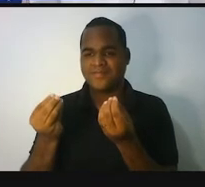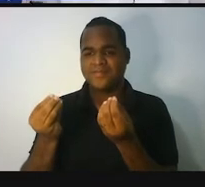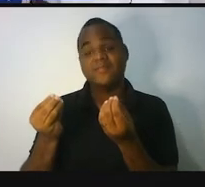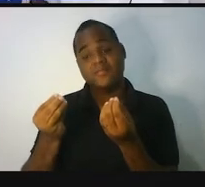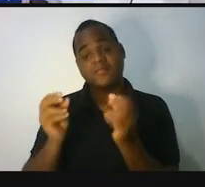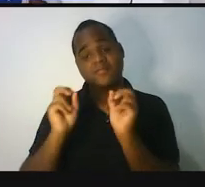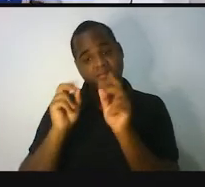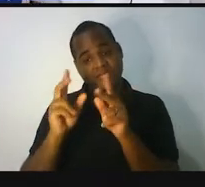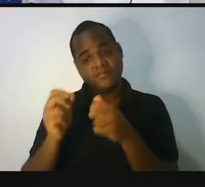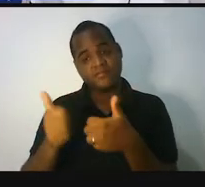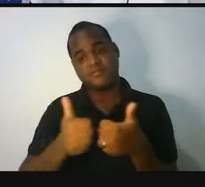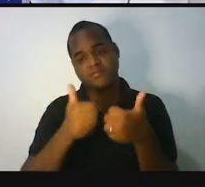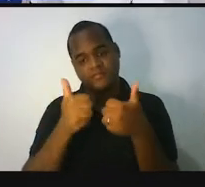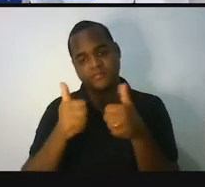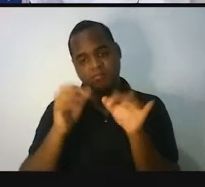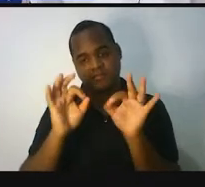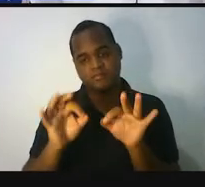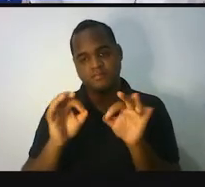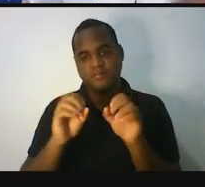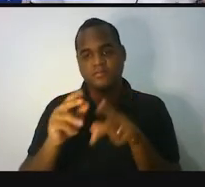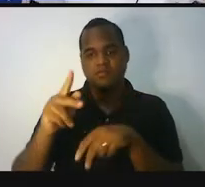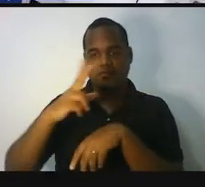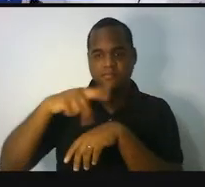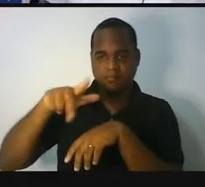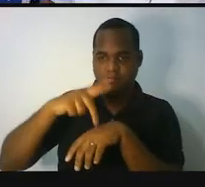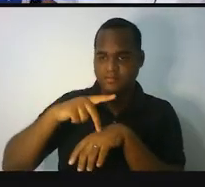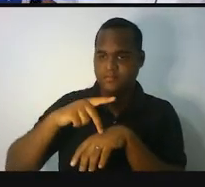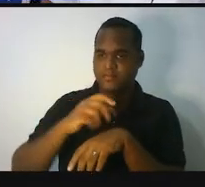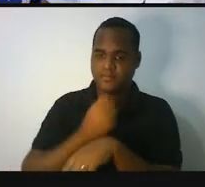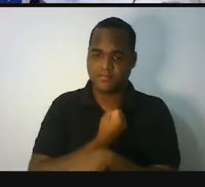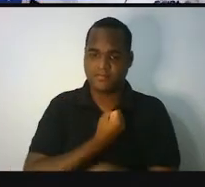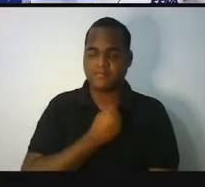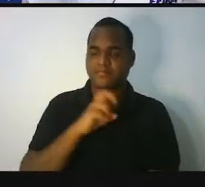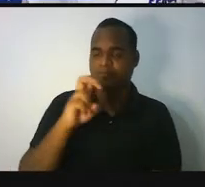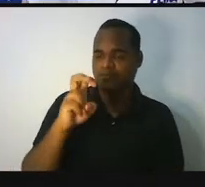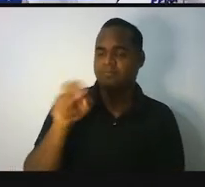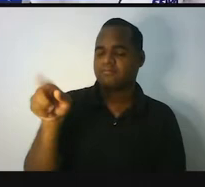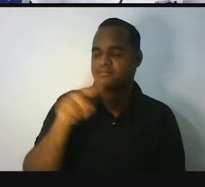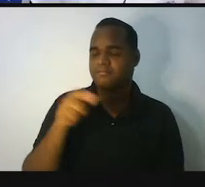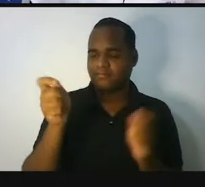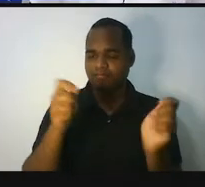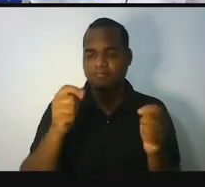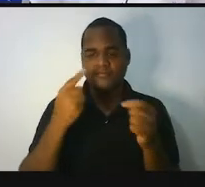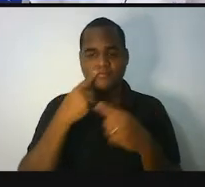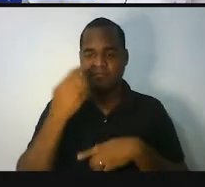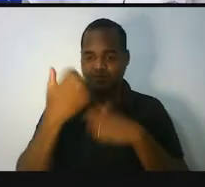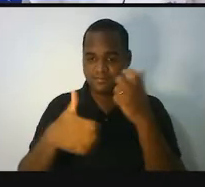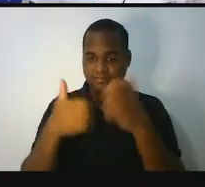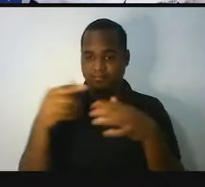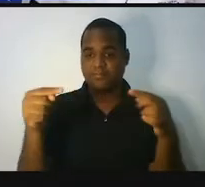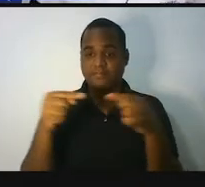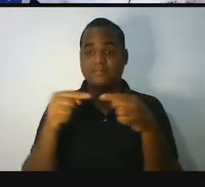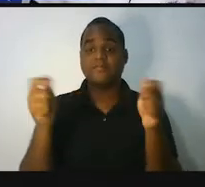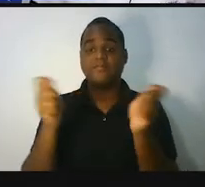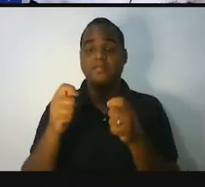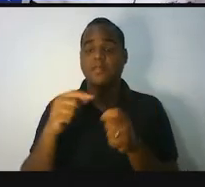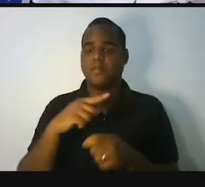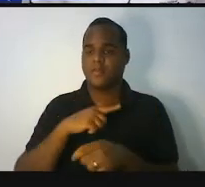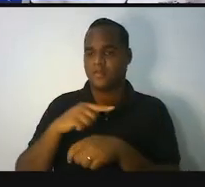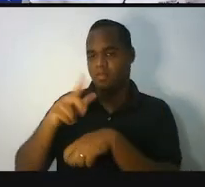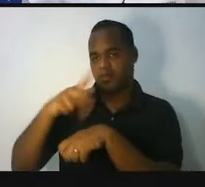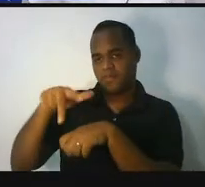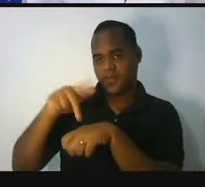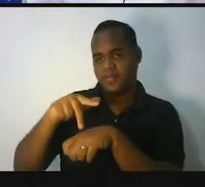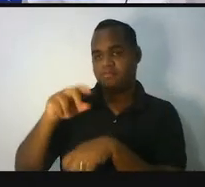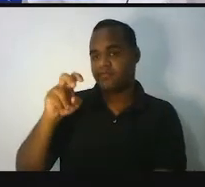Exatamente. A África, na aula 5, né? A gente fez esse comentário, a África tem um